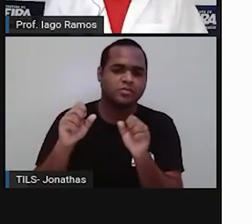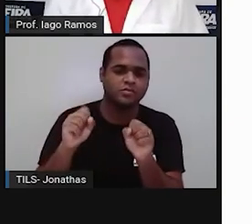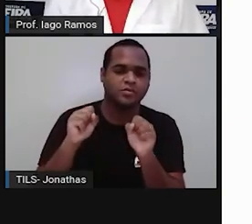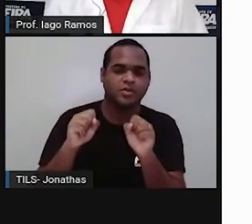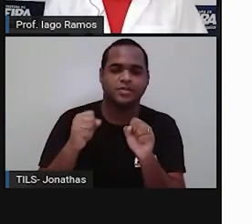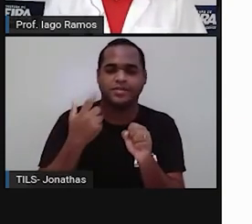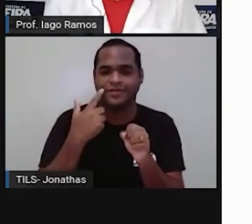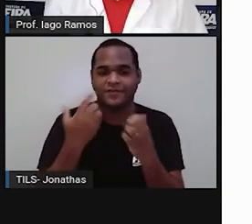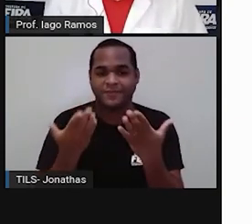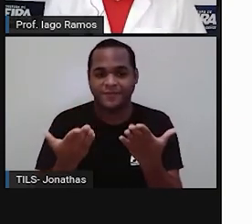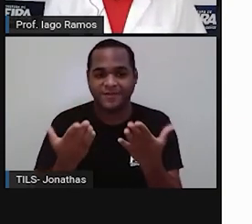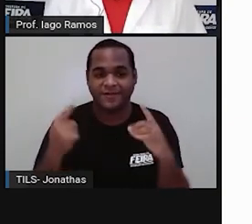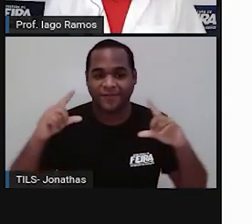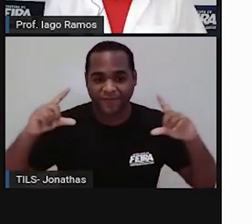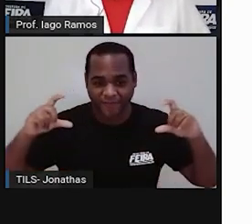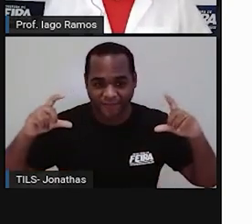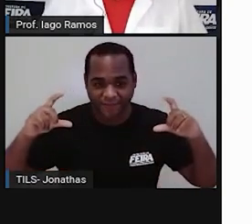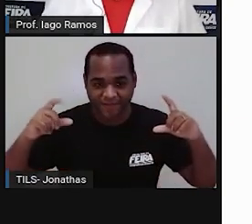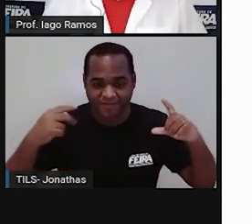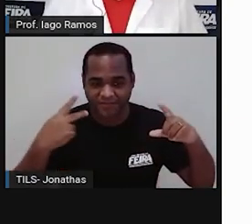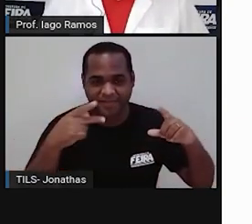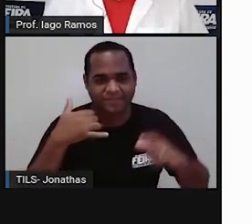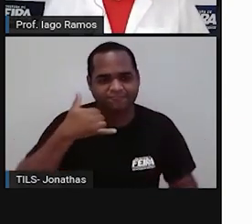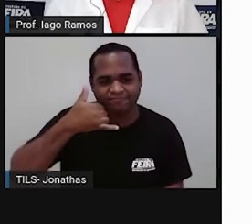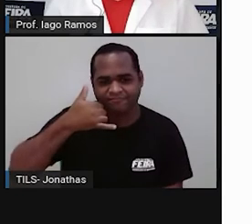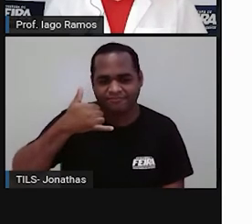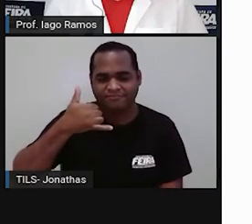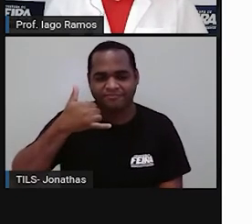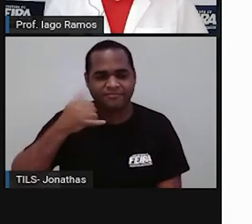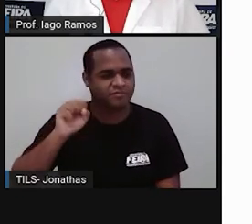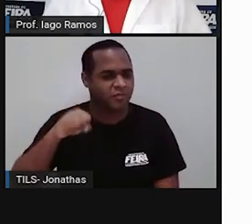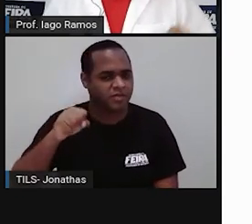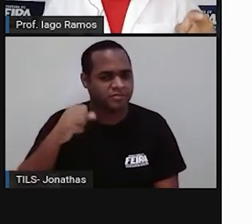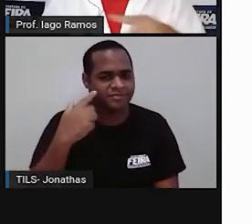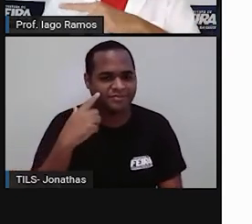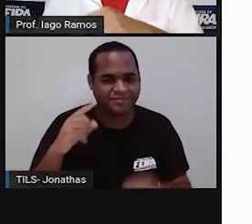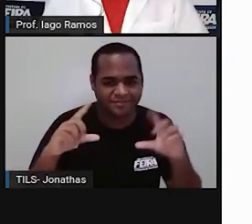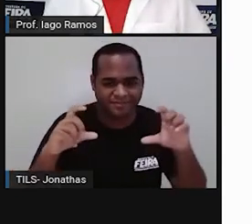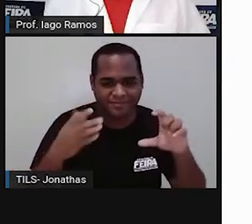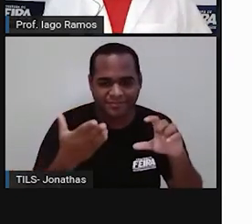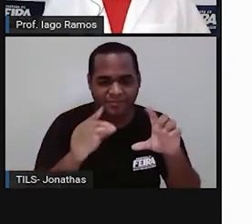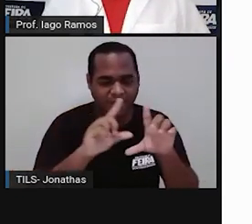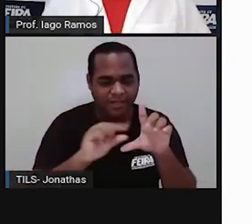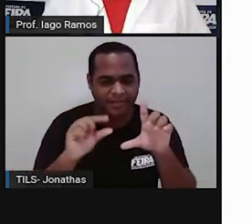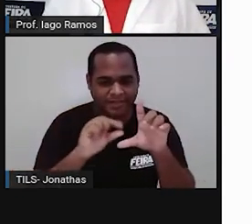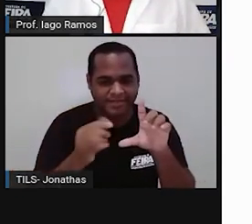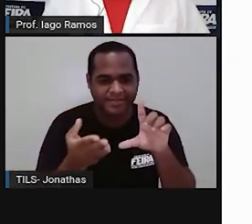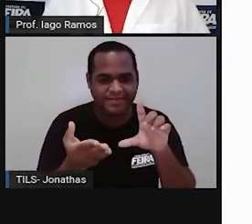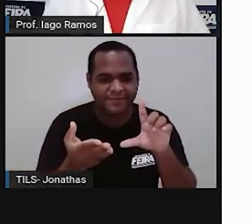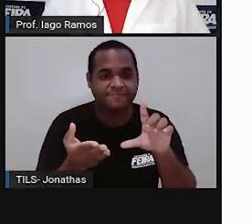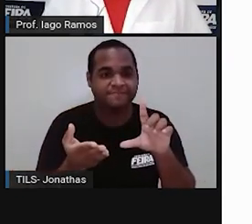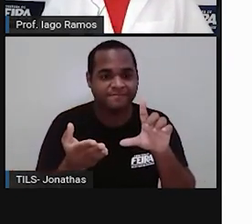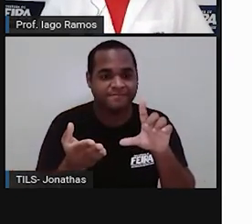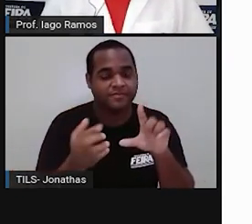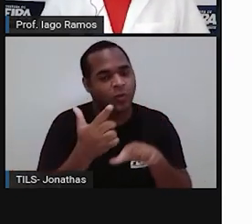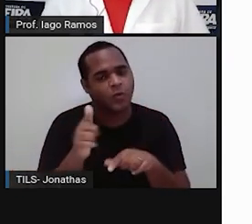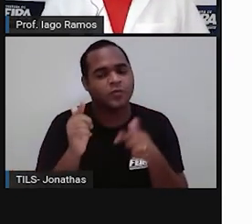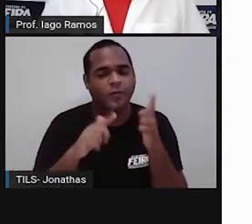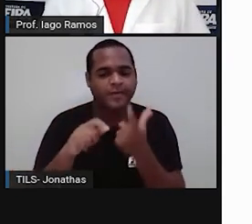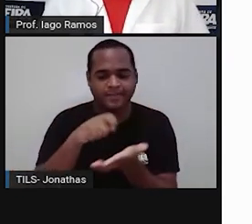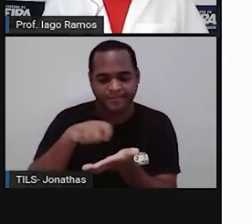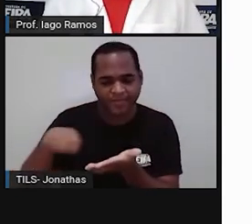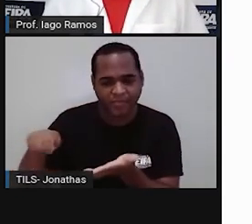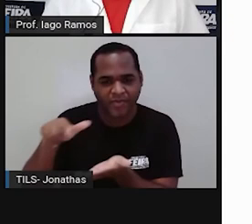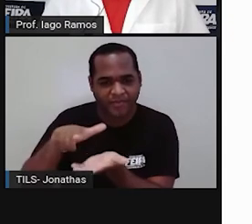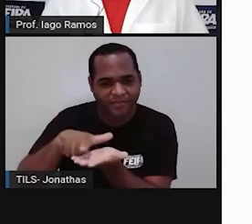Você pode fazer uma fotozinha aí, se você tiver uma camerazinha aí no celular, desse link. Ou então, se você conseguir anotar